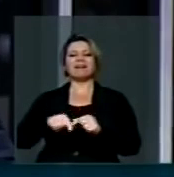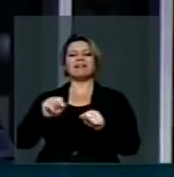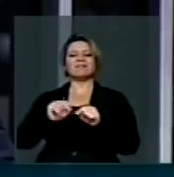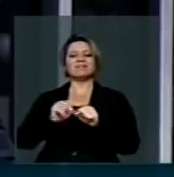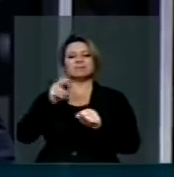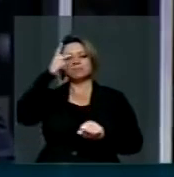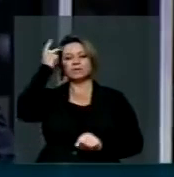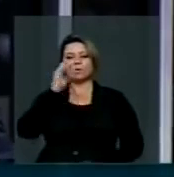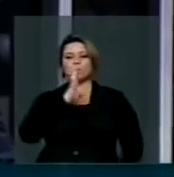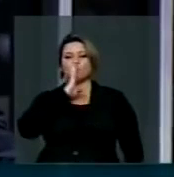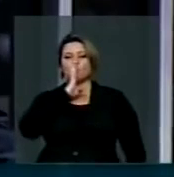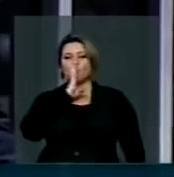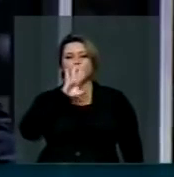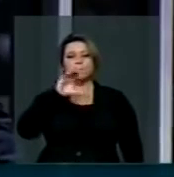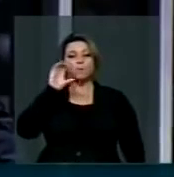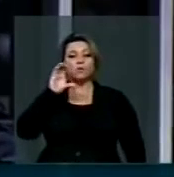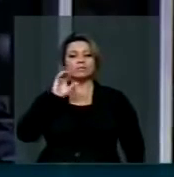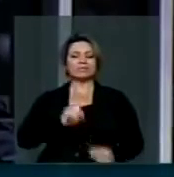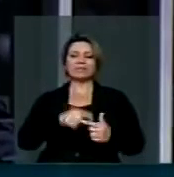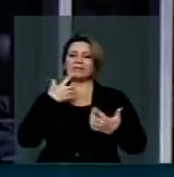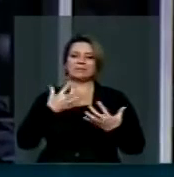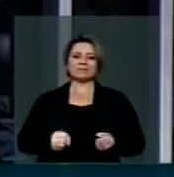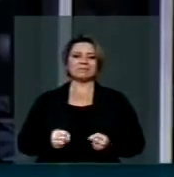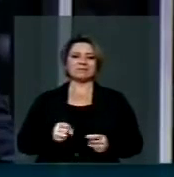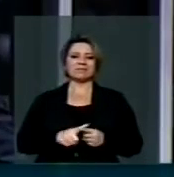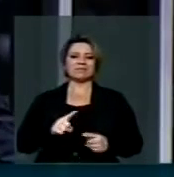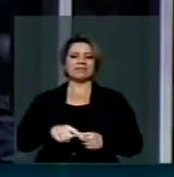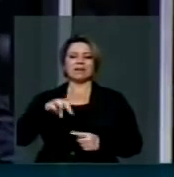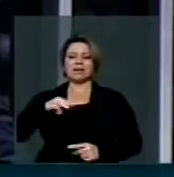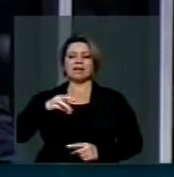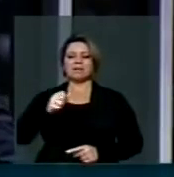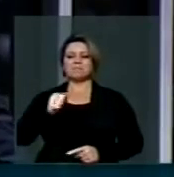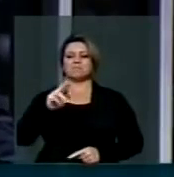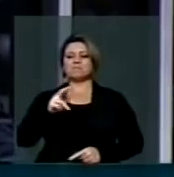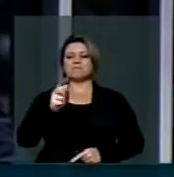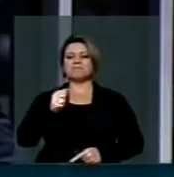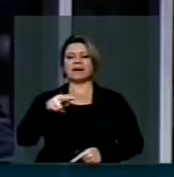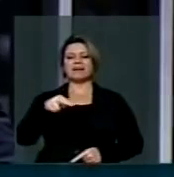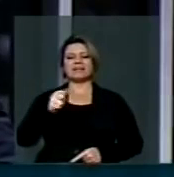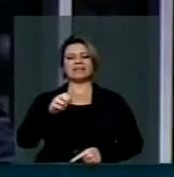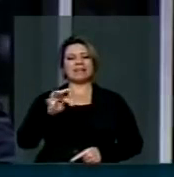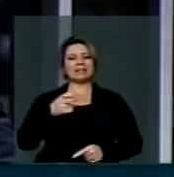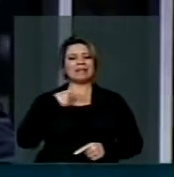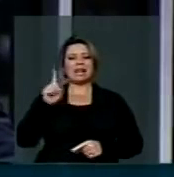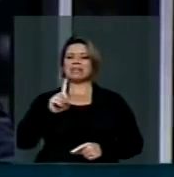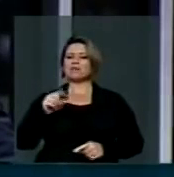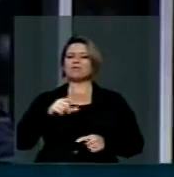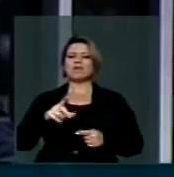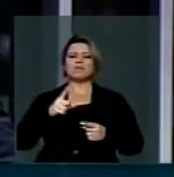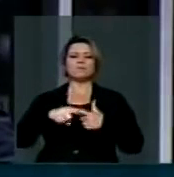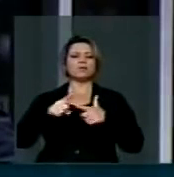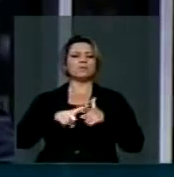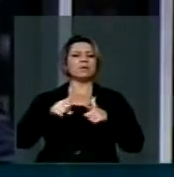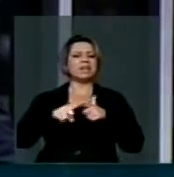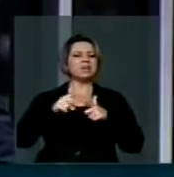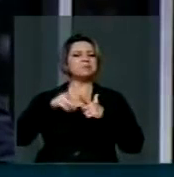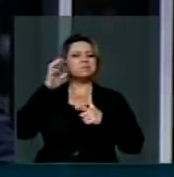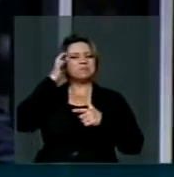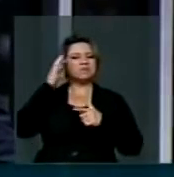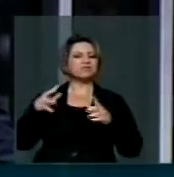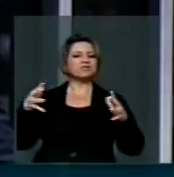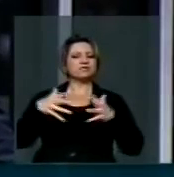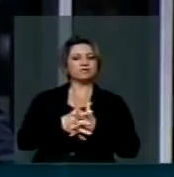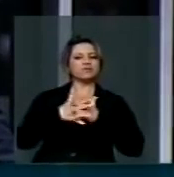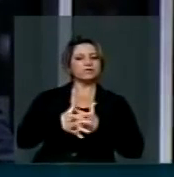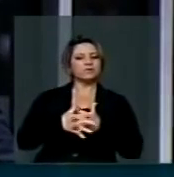A Igreja que está em Maranata é uma Igreja que não é fruto de divisão, não é fruto de confusões, mas cremos que é